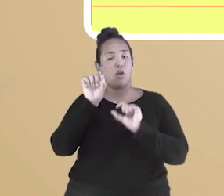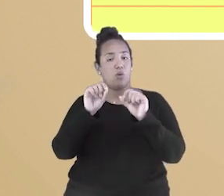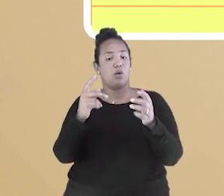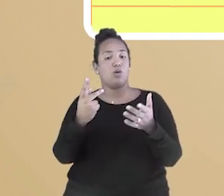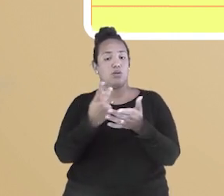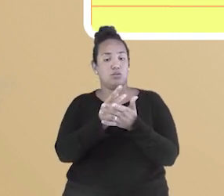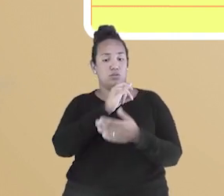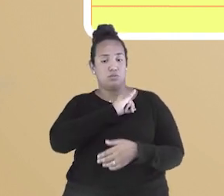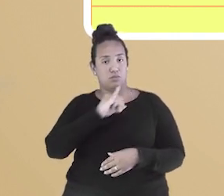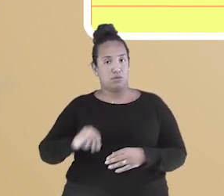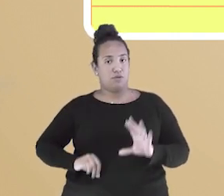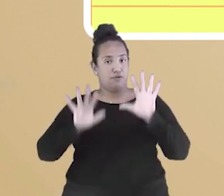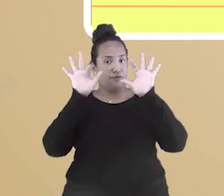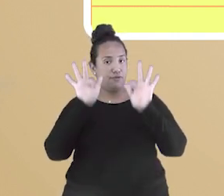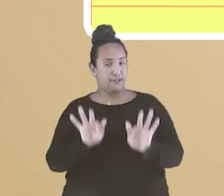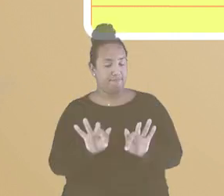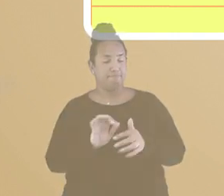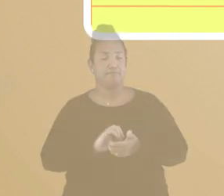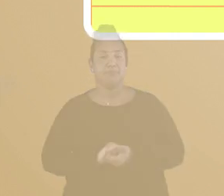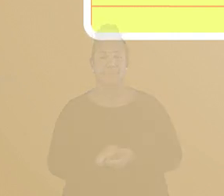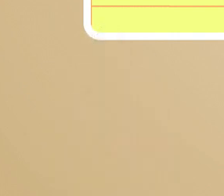império. Verdadeiro ou falso?